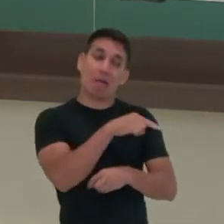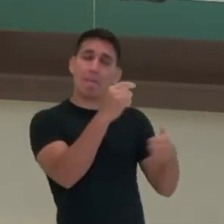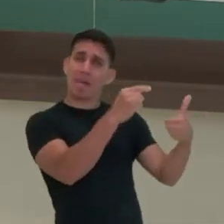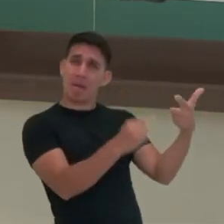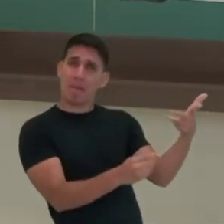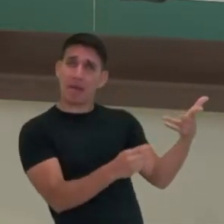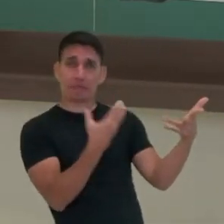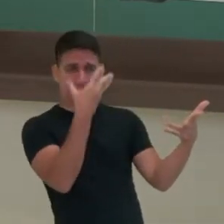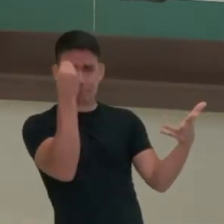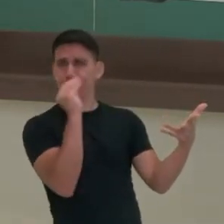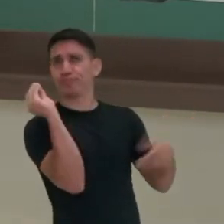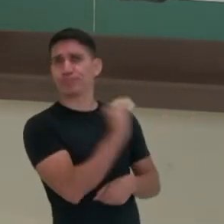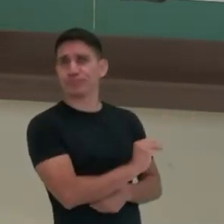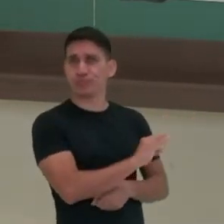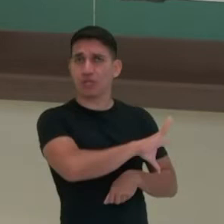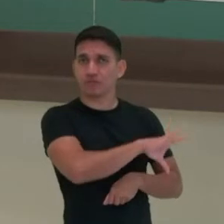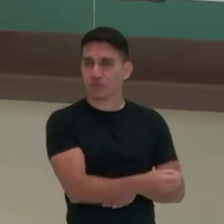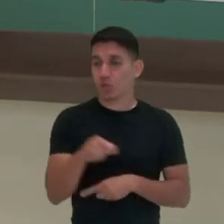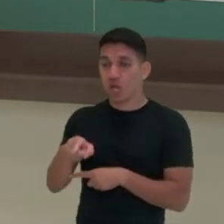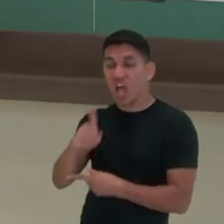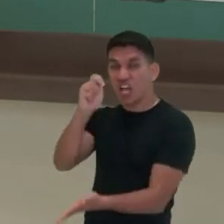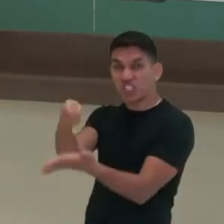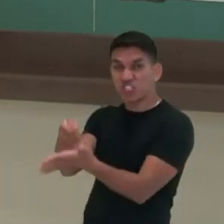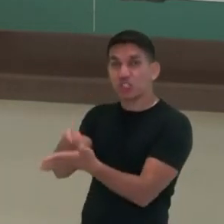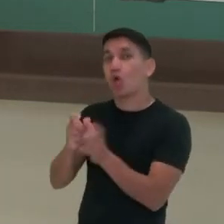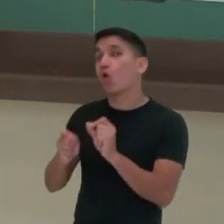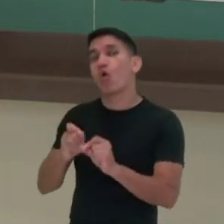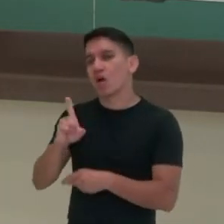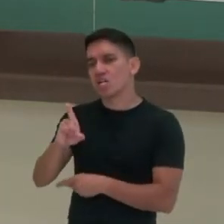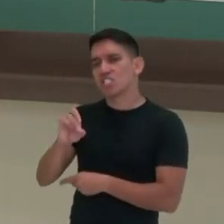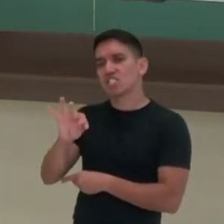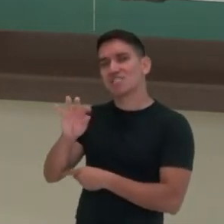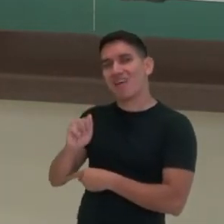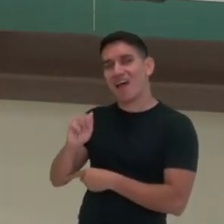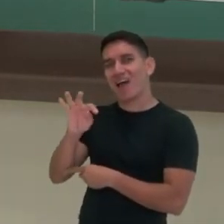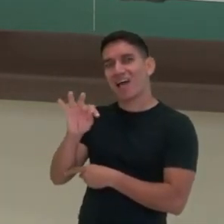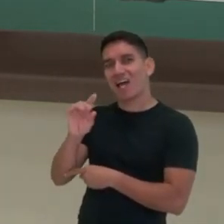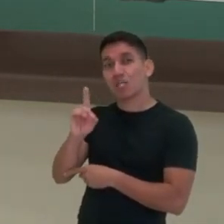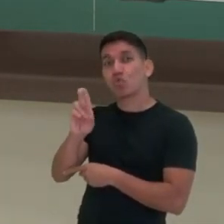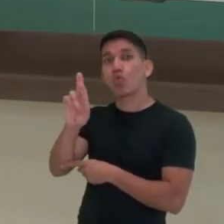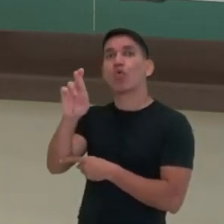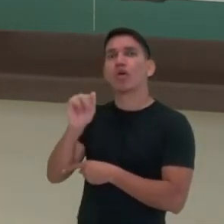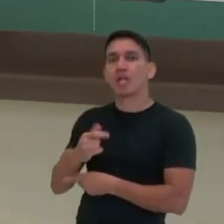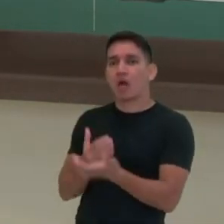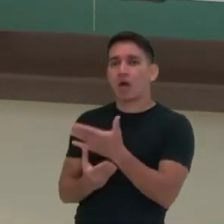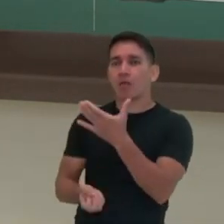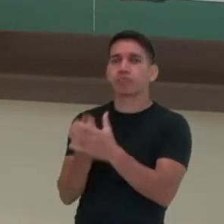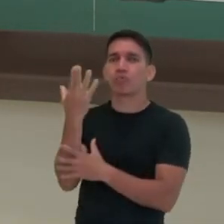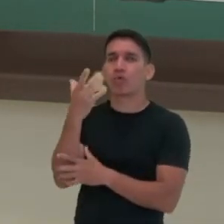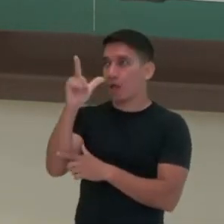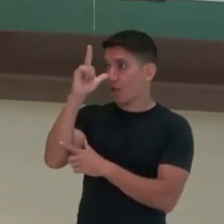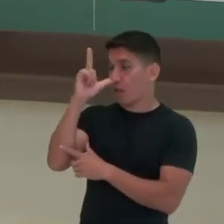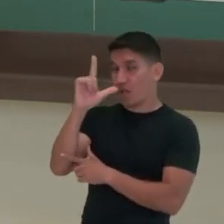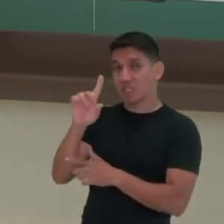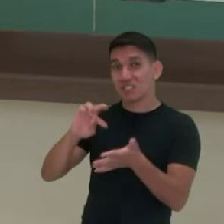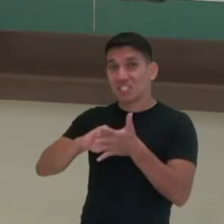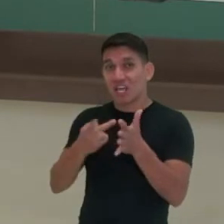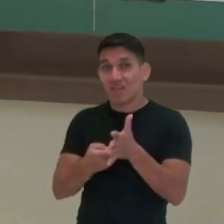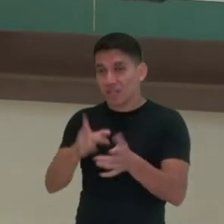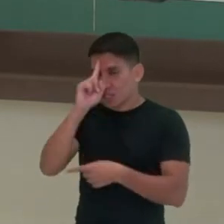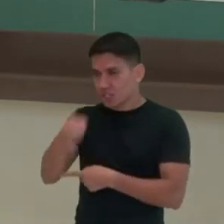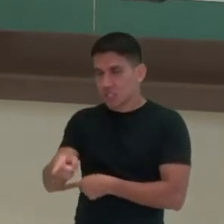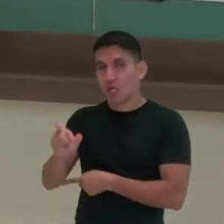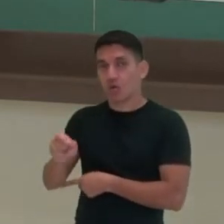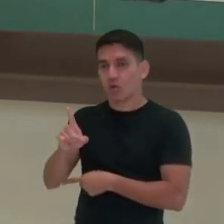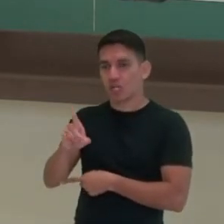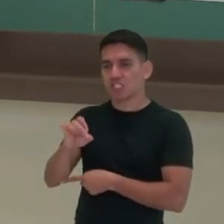são esquecidos. Ditadura é uma palavra de origem latina derivada de dictare, cujo significado